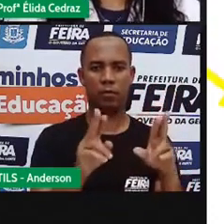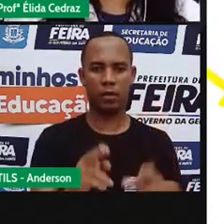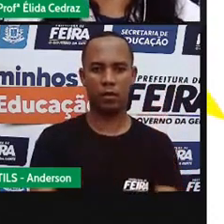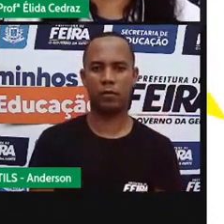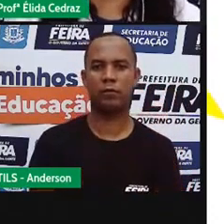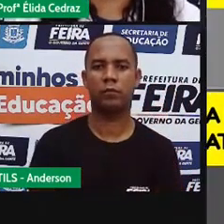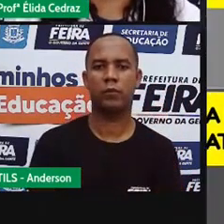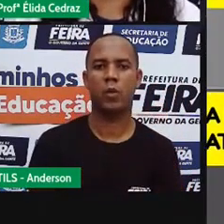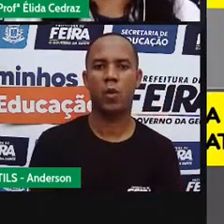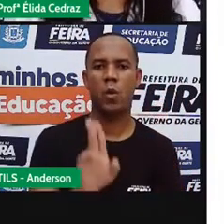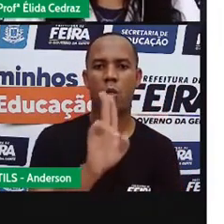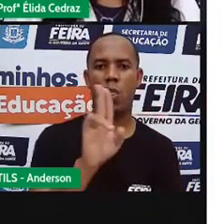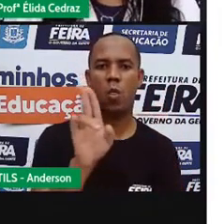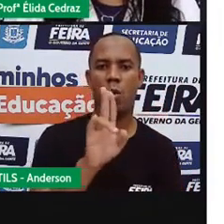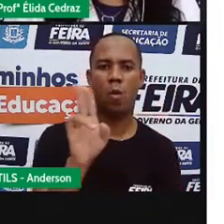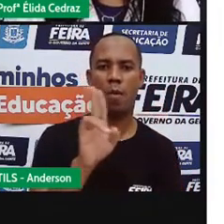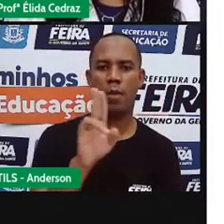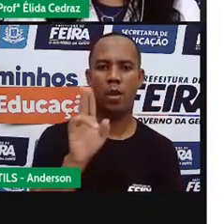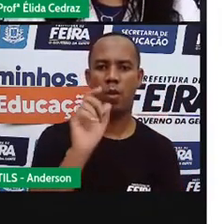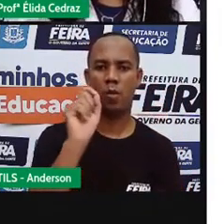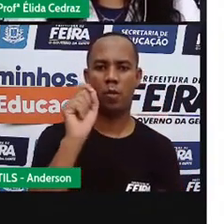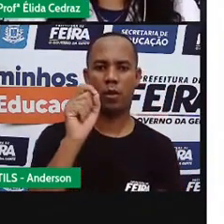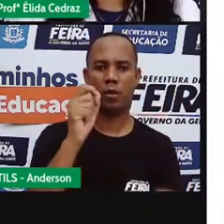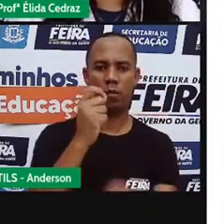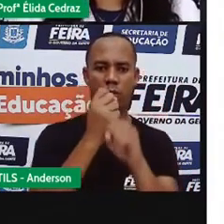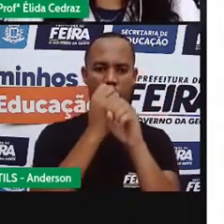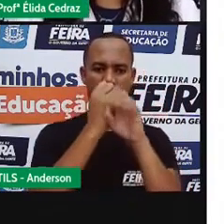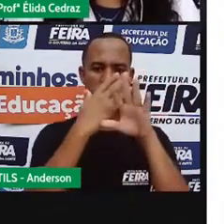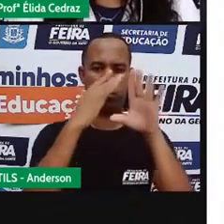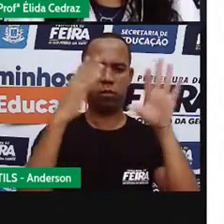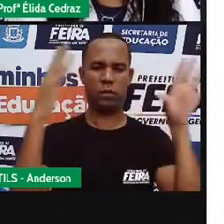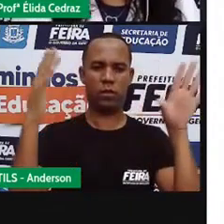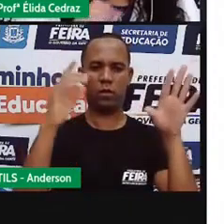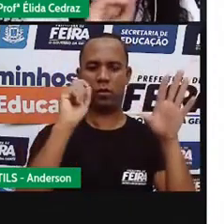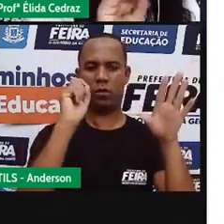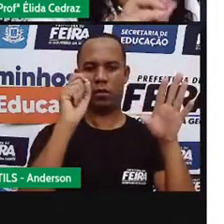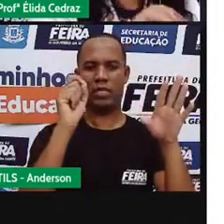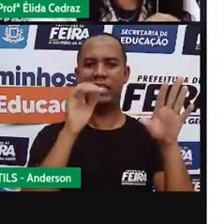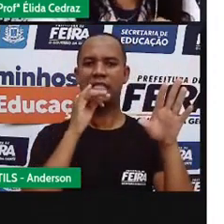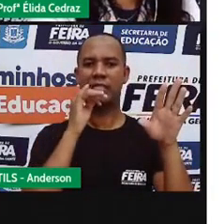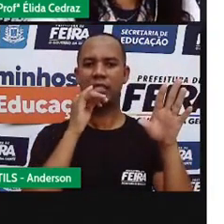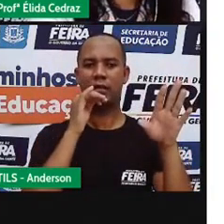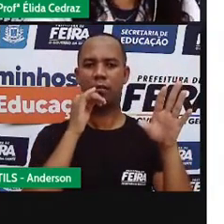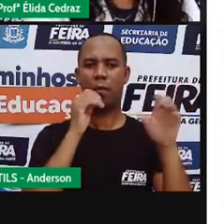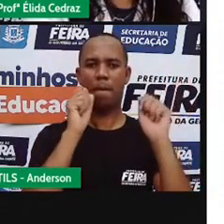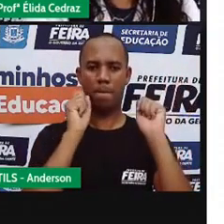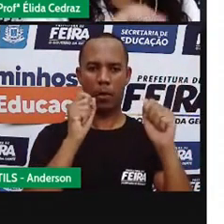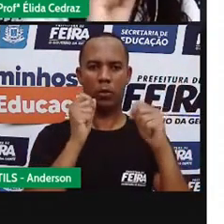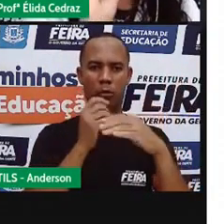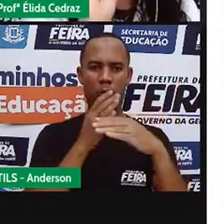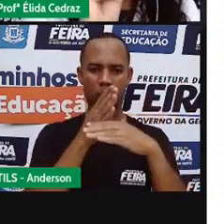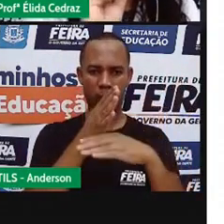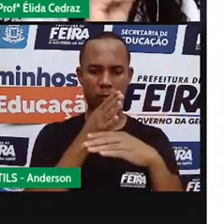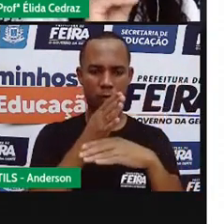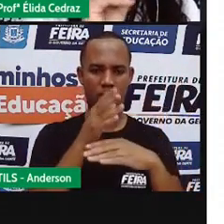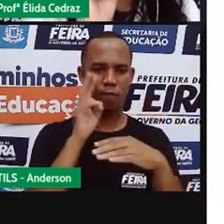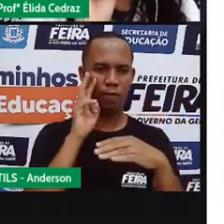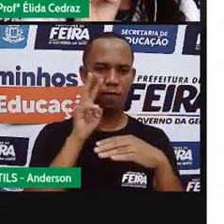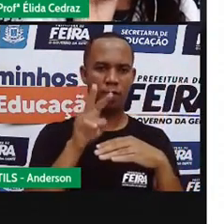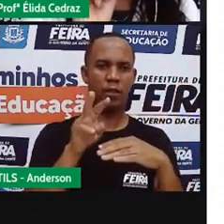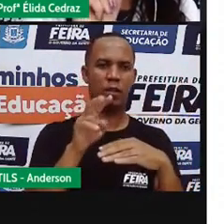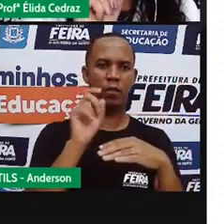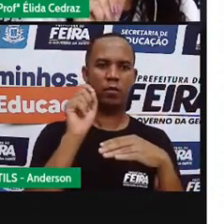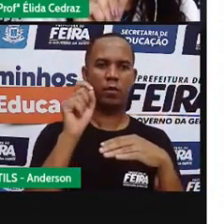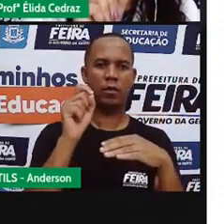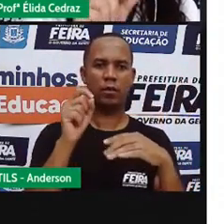O nome disso é transparência. A propriedade que permite, que você veja através